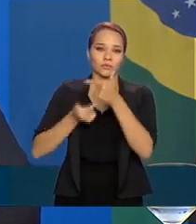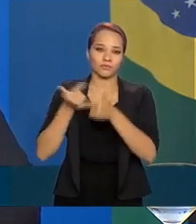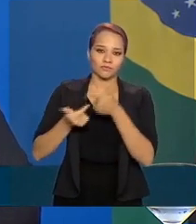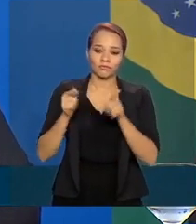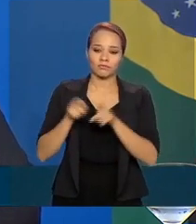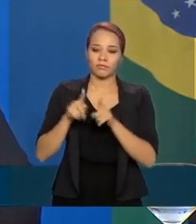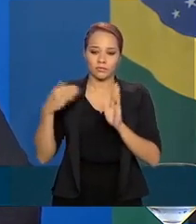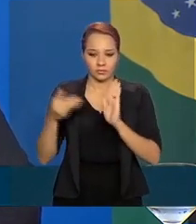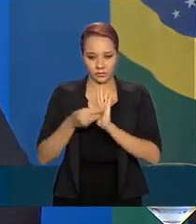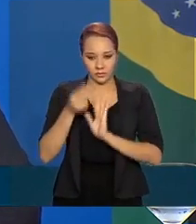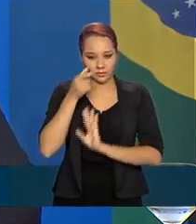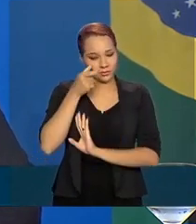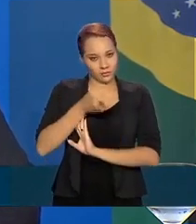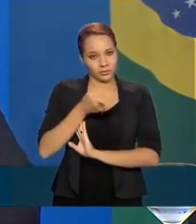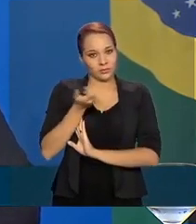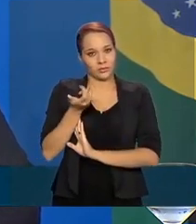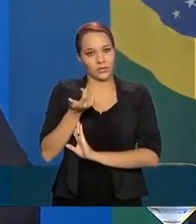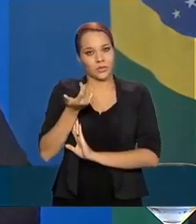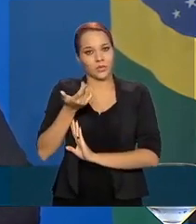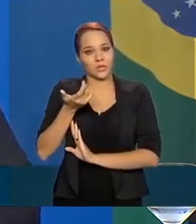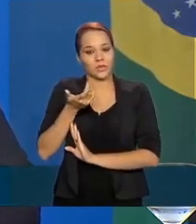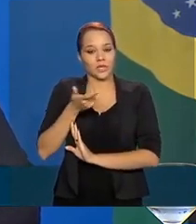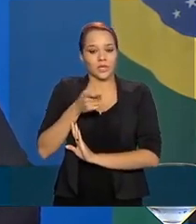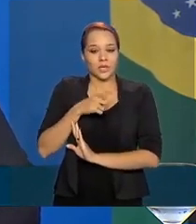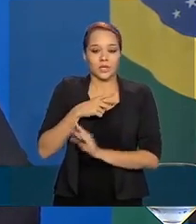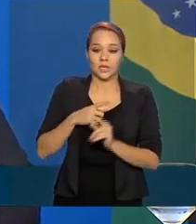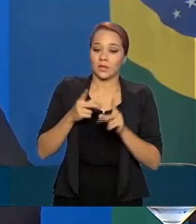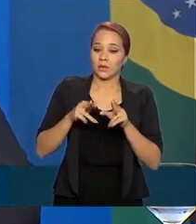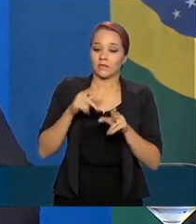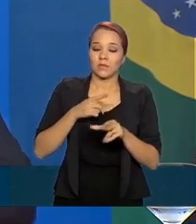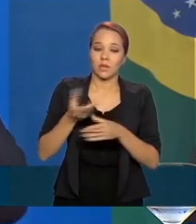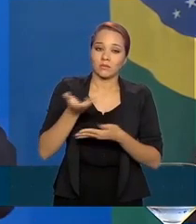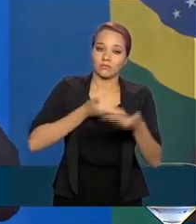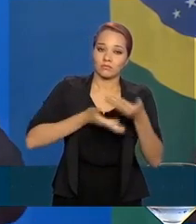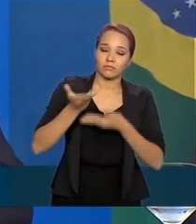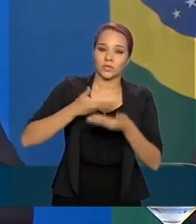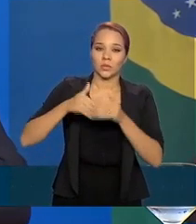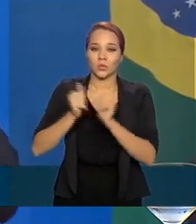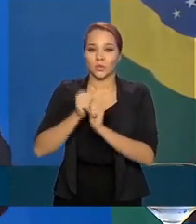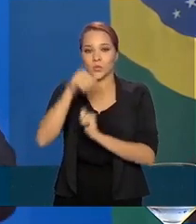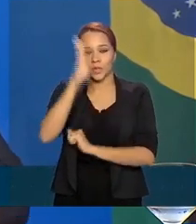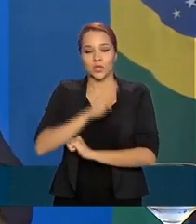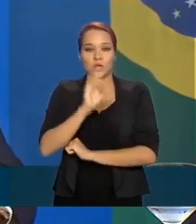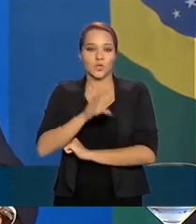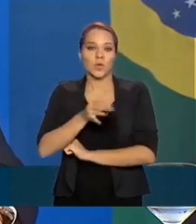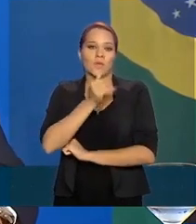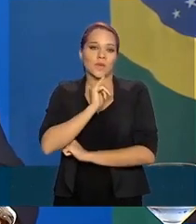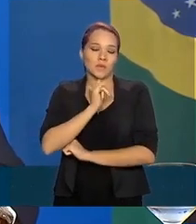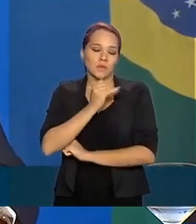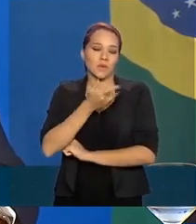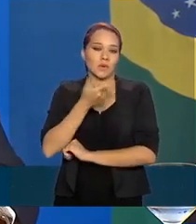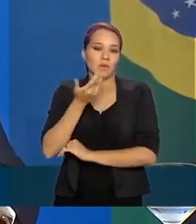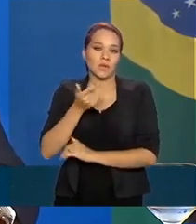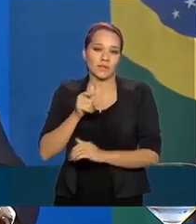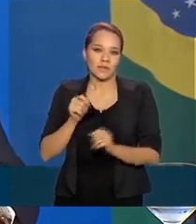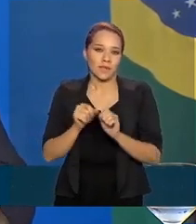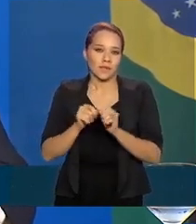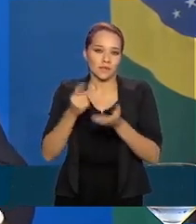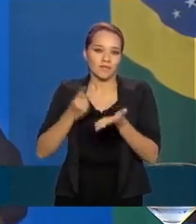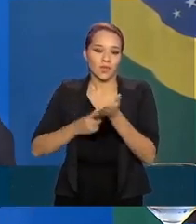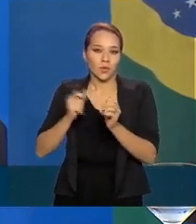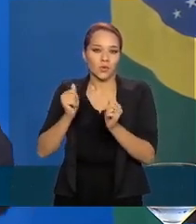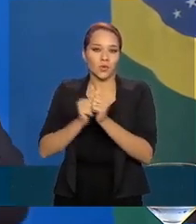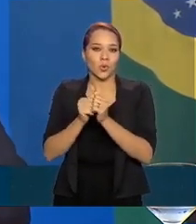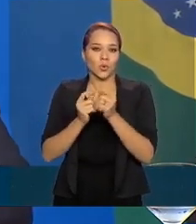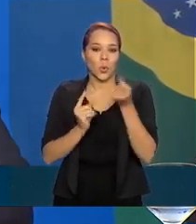interessados da mesma maneira em cooperação com o Brasil. Só para dar um exemplo, firmamos um entendimento com